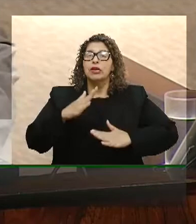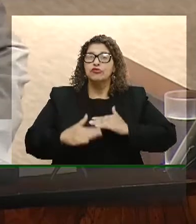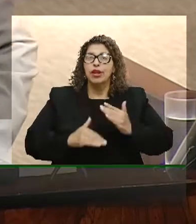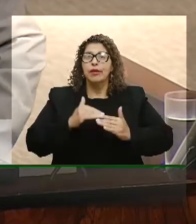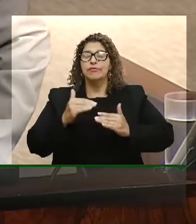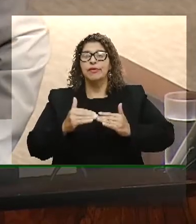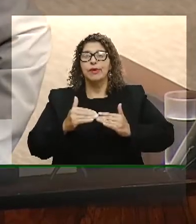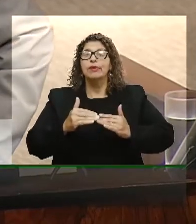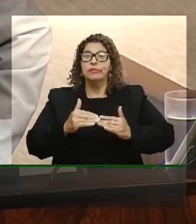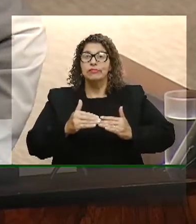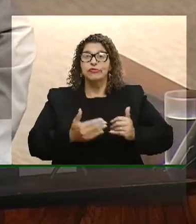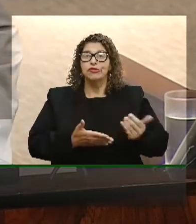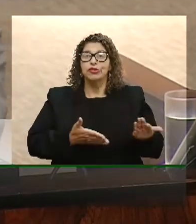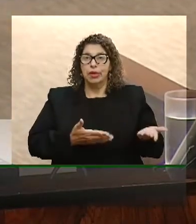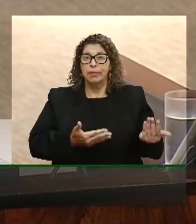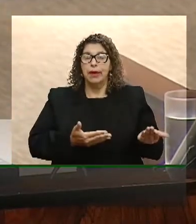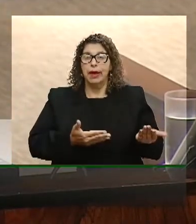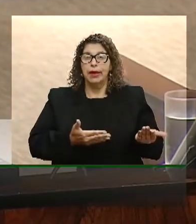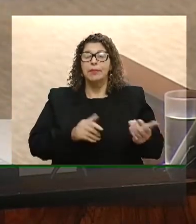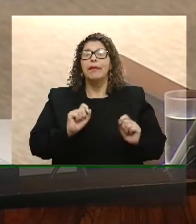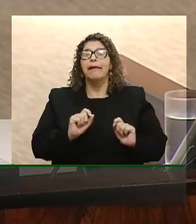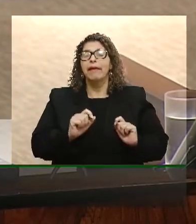a população mais jovem do país.